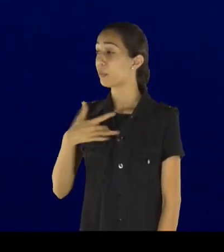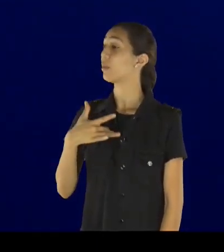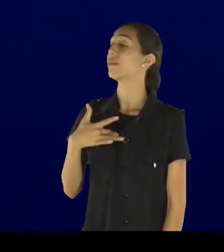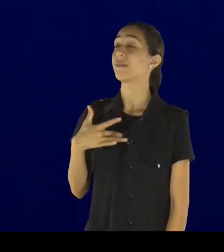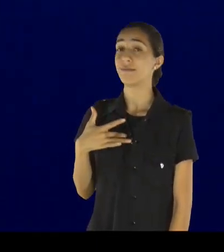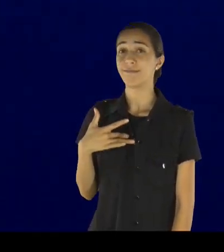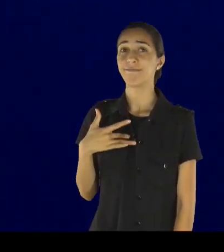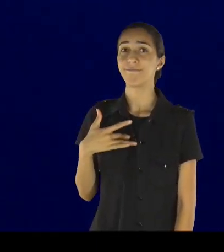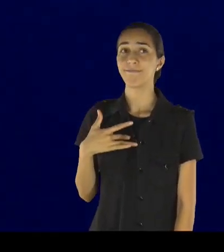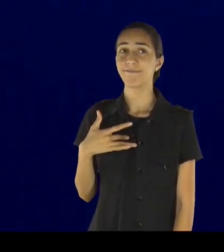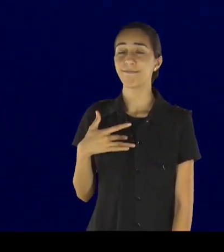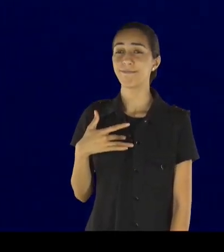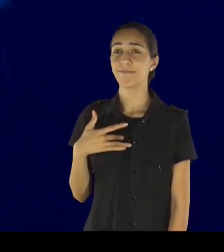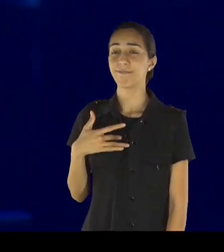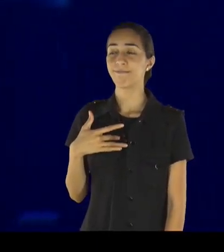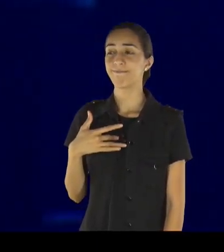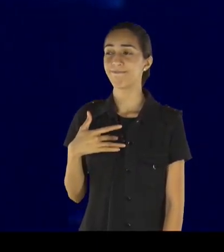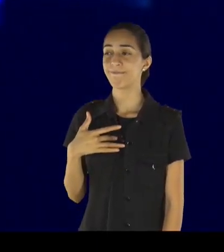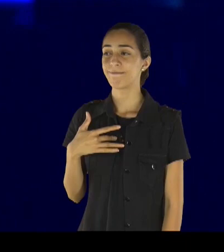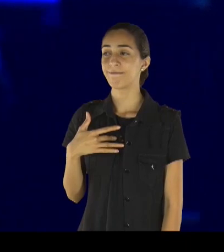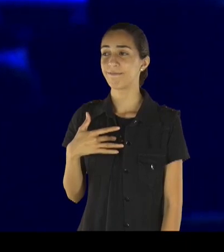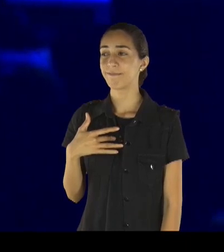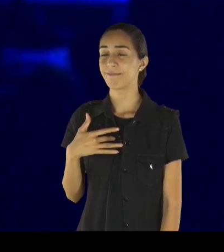quando a gente, se prosta diante de Deus,